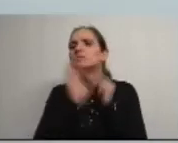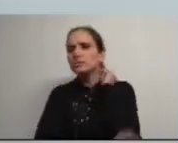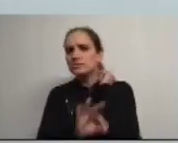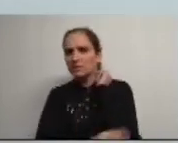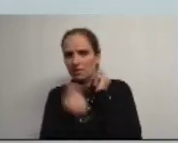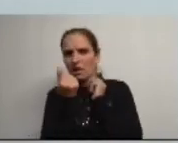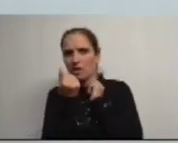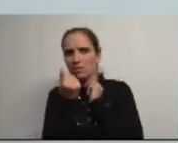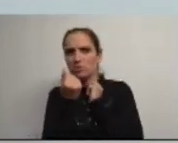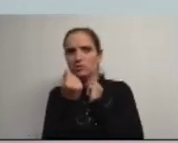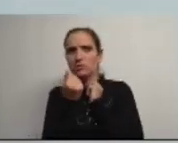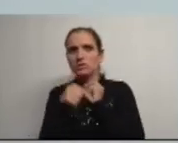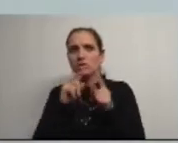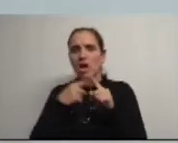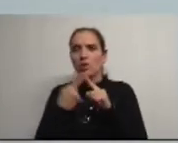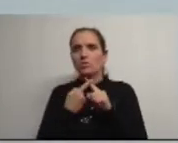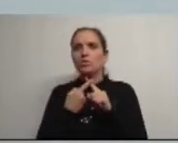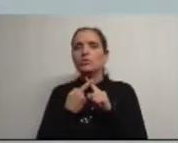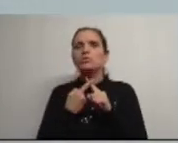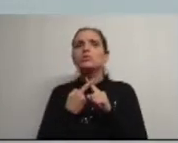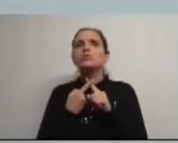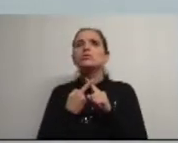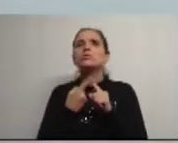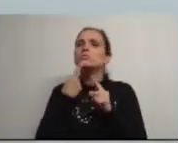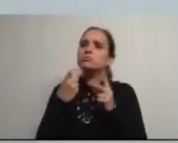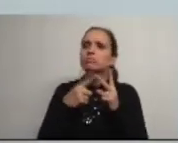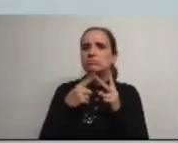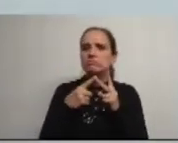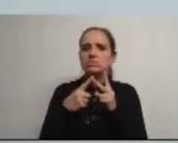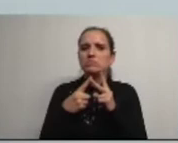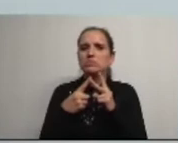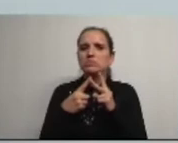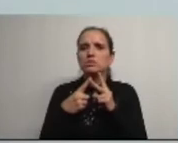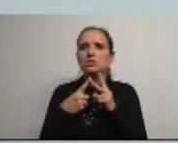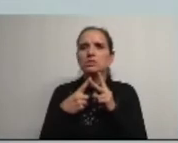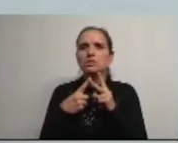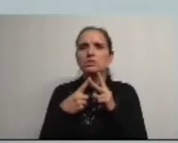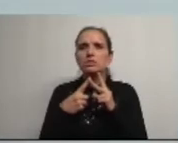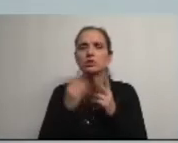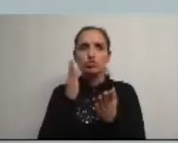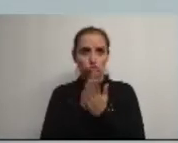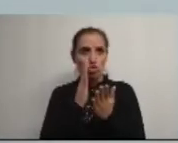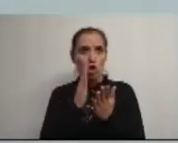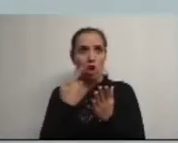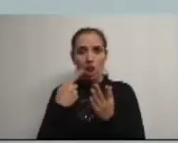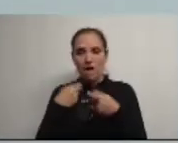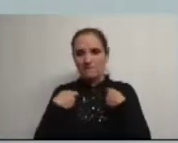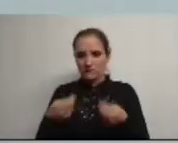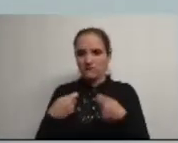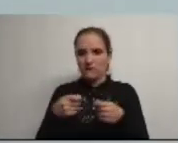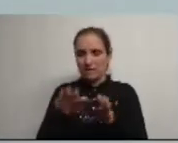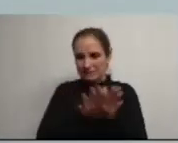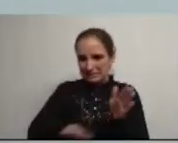este ano e outra segunda pergunta é que se só existem investimentos